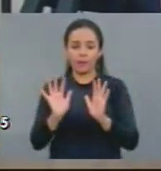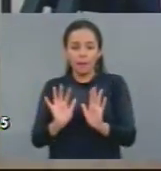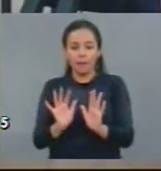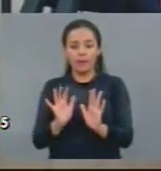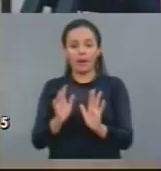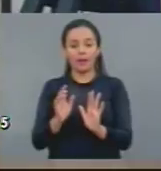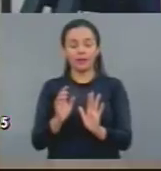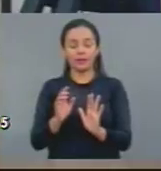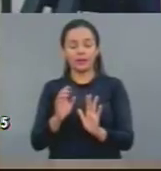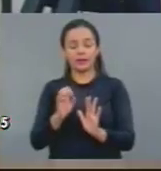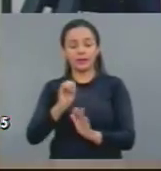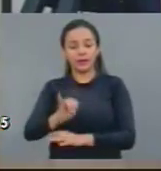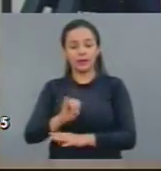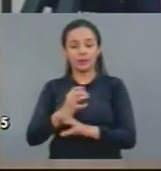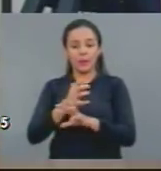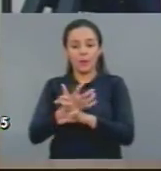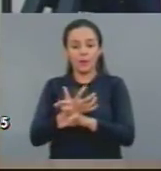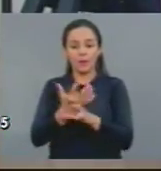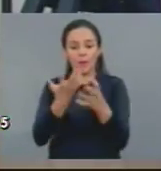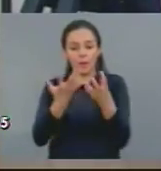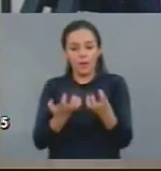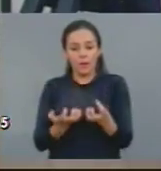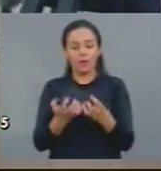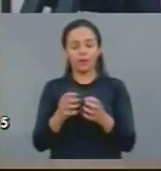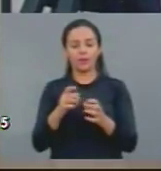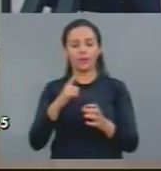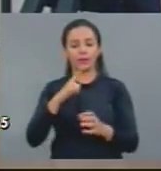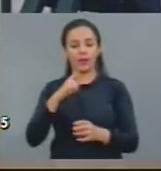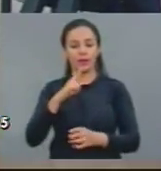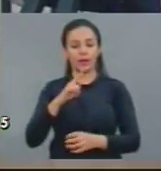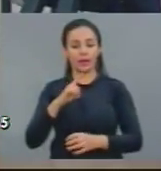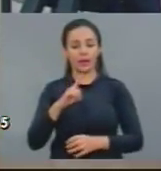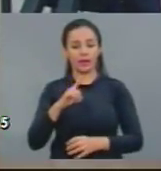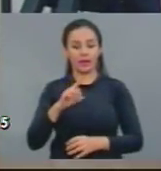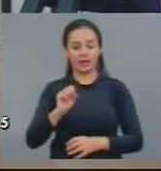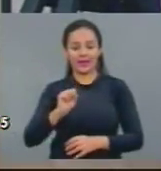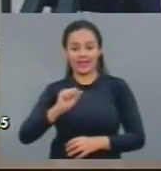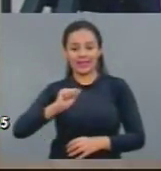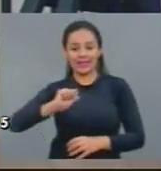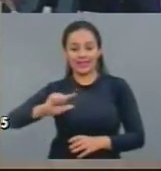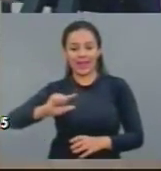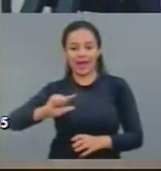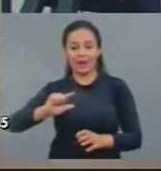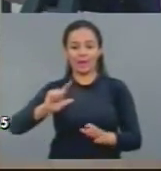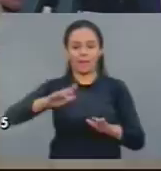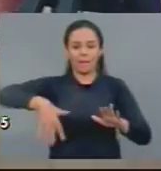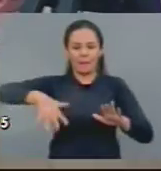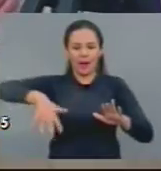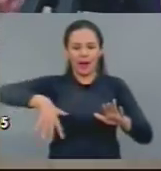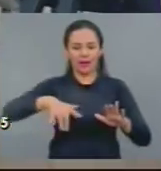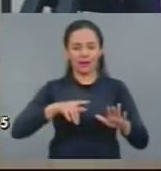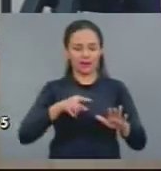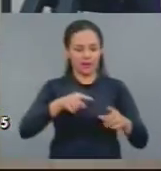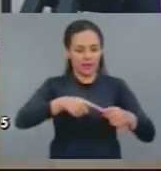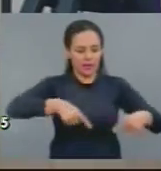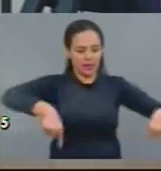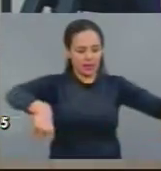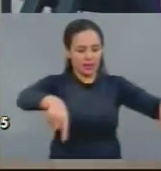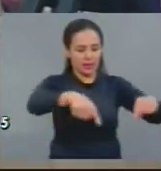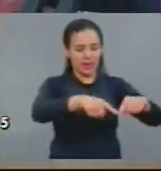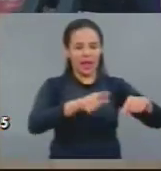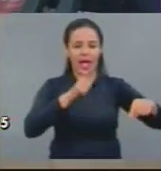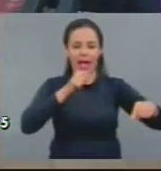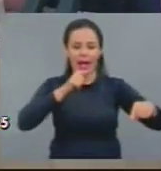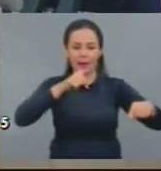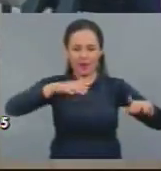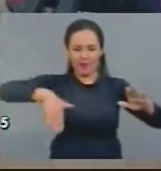for seca também, a salinidade vai aumentar o grau e o camarão também fica prejudicado com a própria água